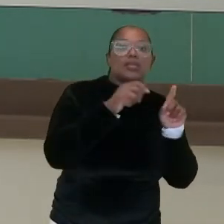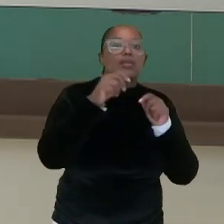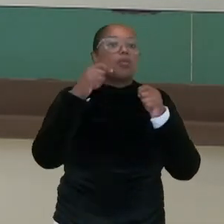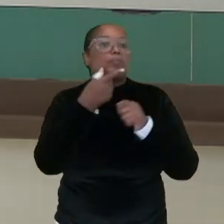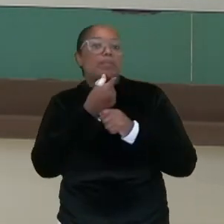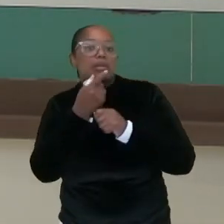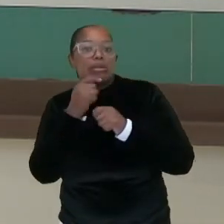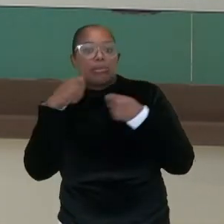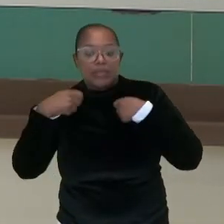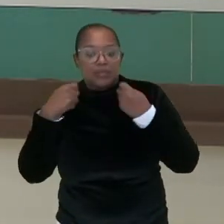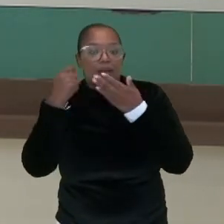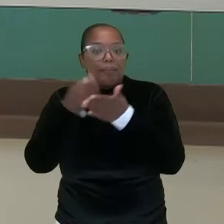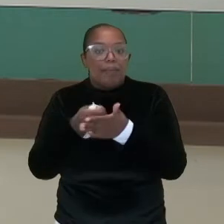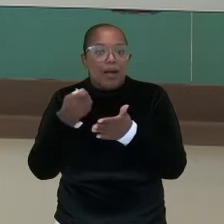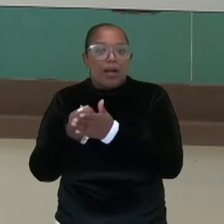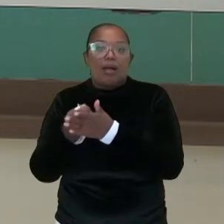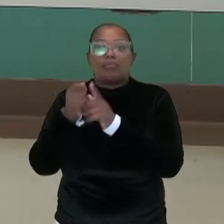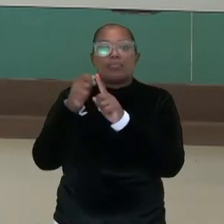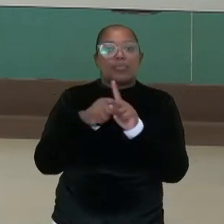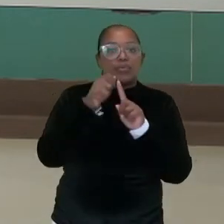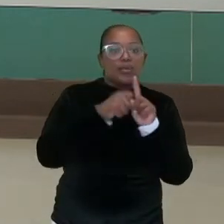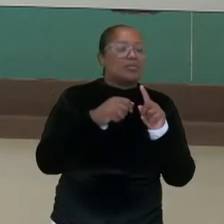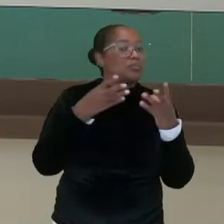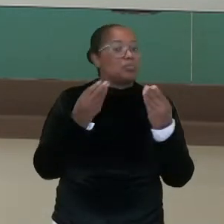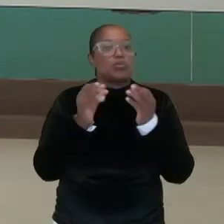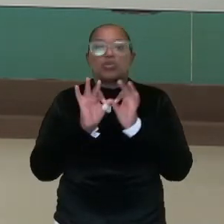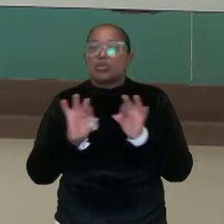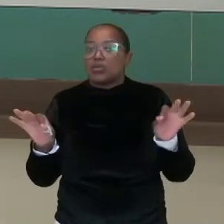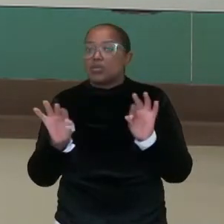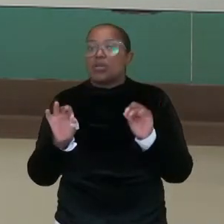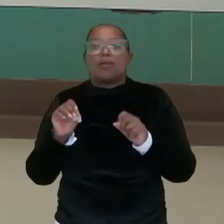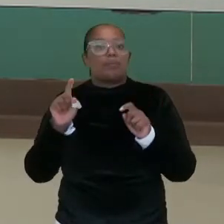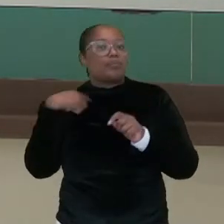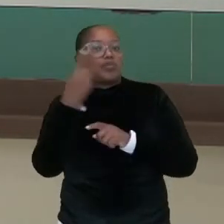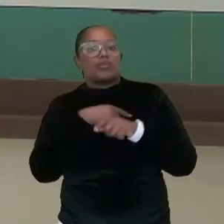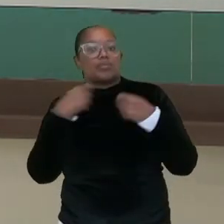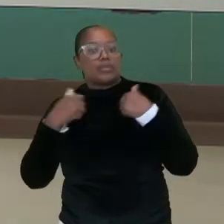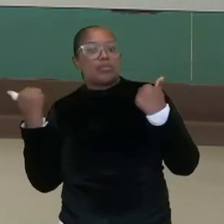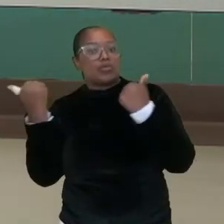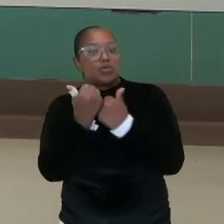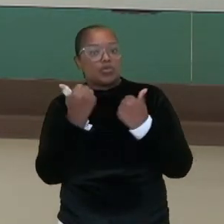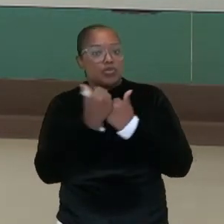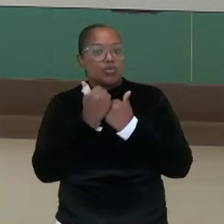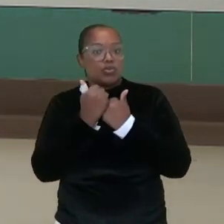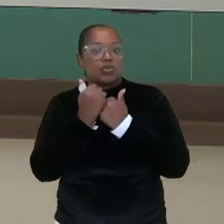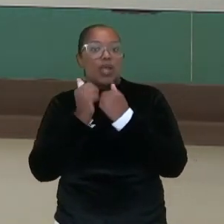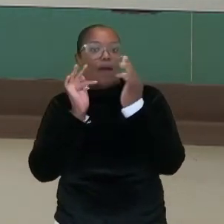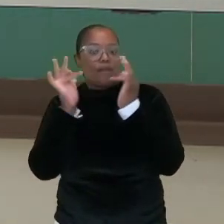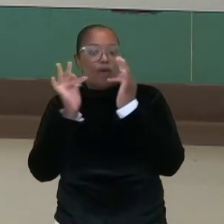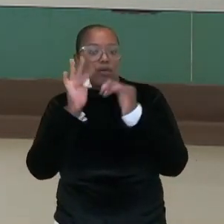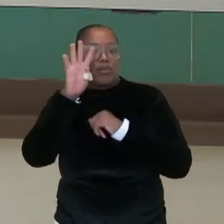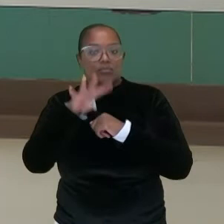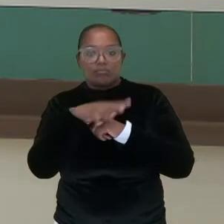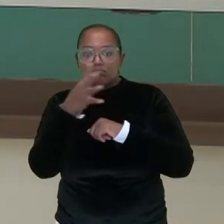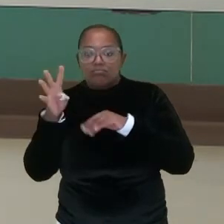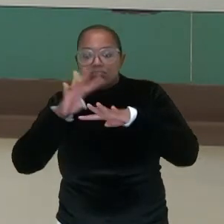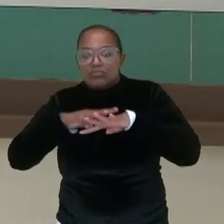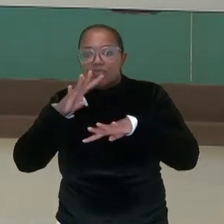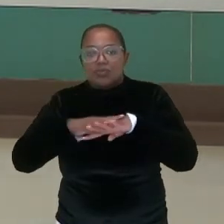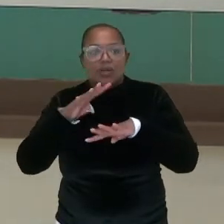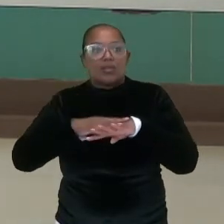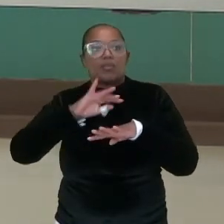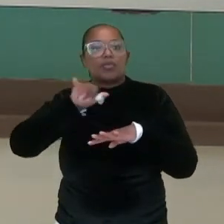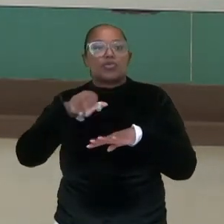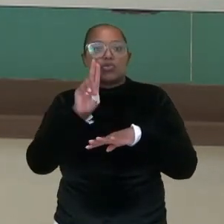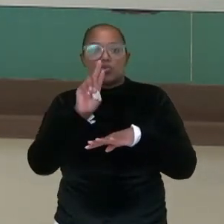Bruno irá pagar? Então, muito simples. Basta a gente substituir na fórmula do montante, do juro composto